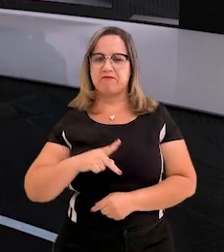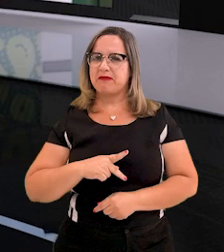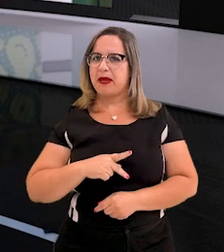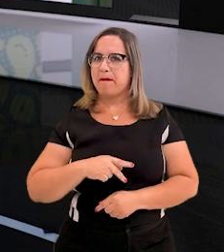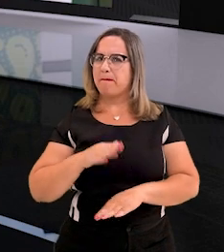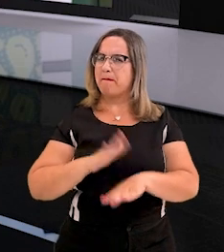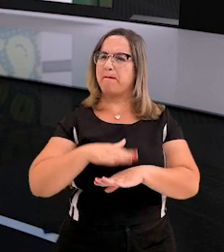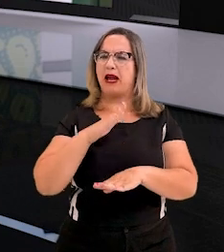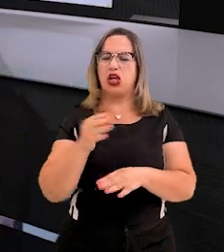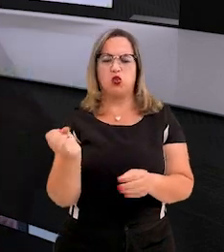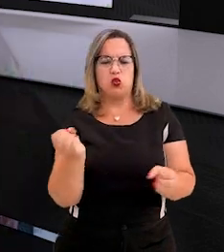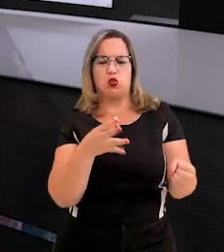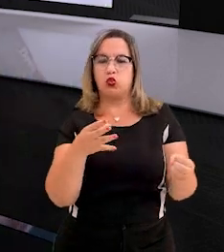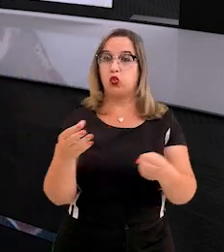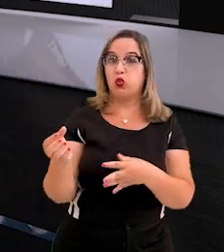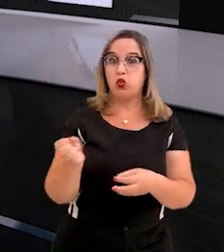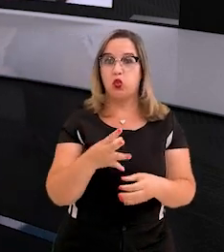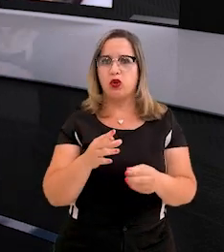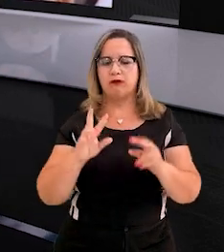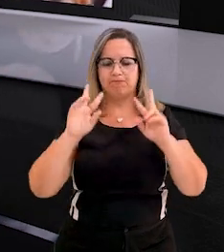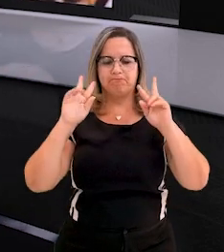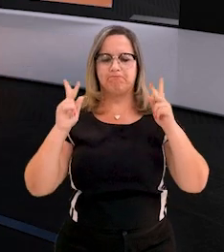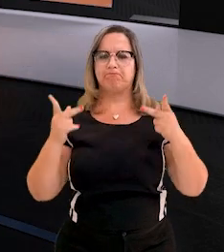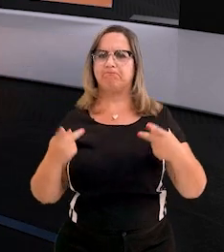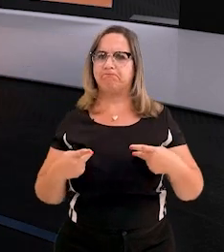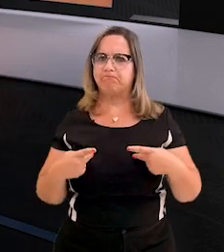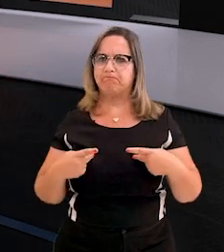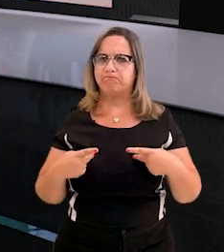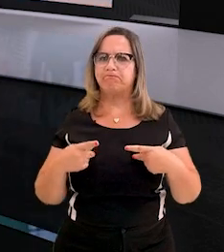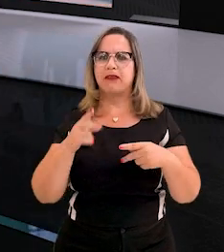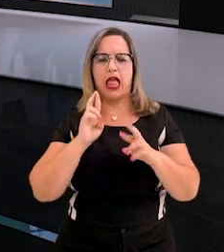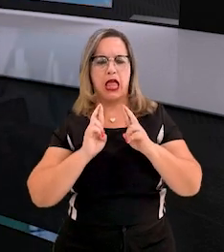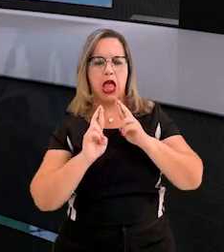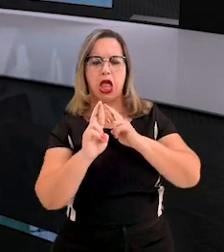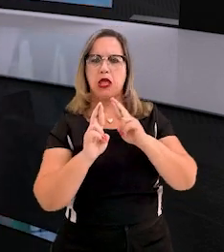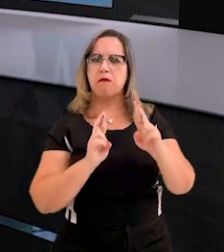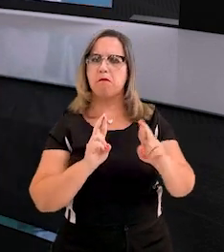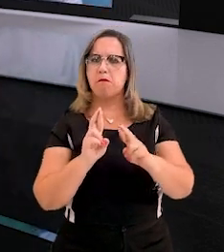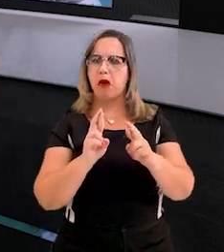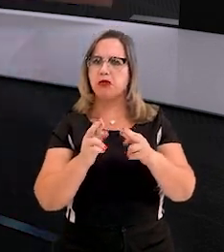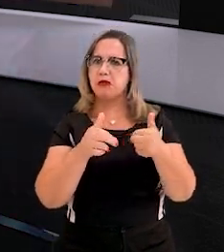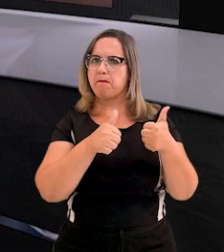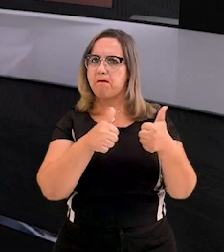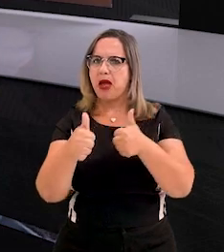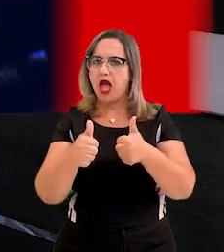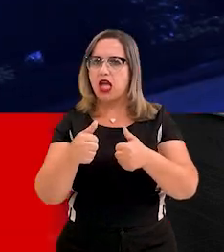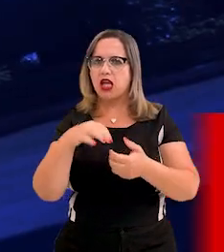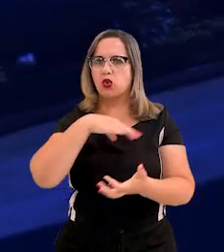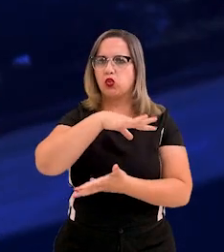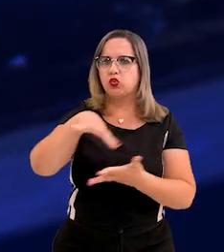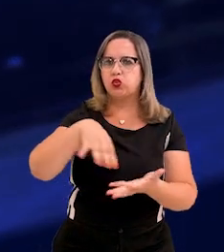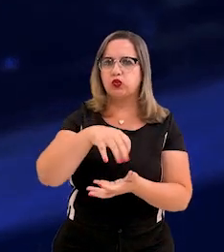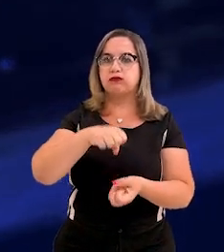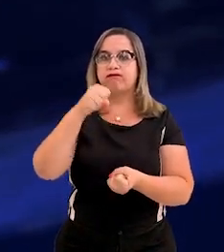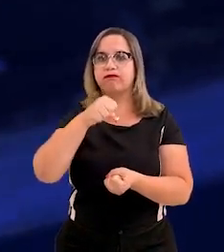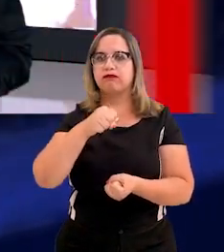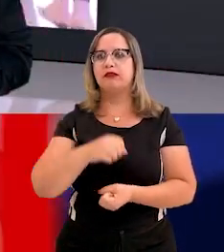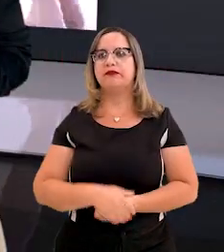MP cada vez mais moderno, humano, resolutivo e sustentável.